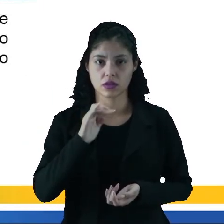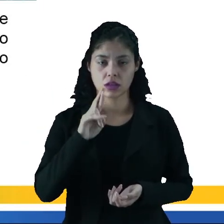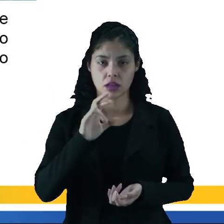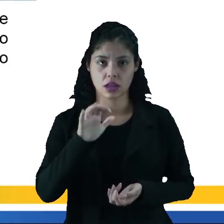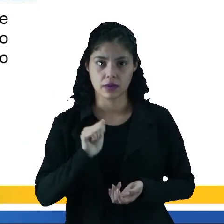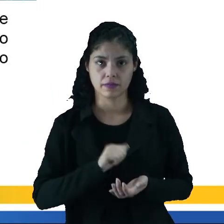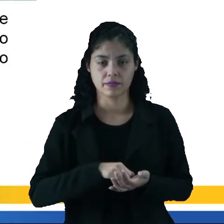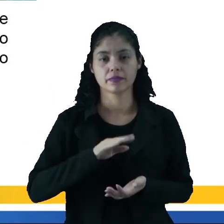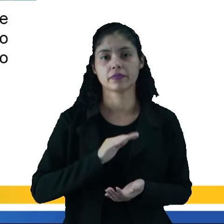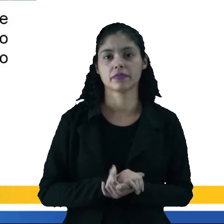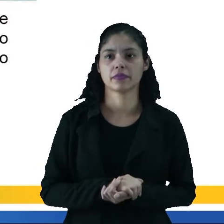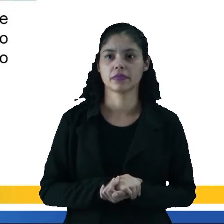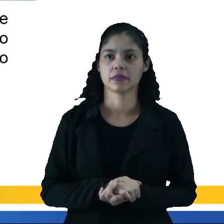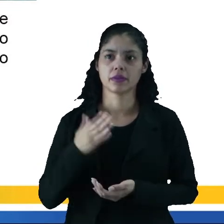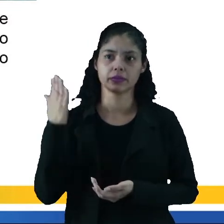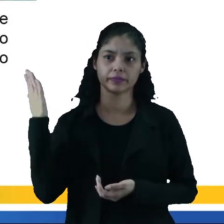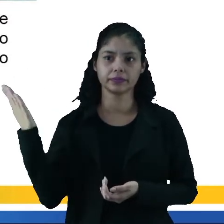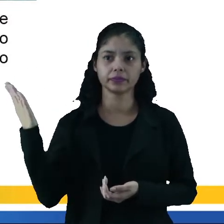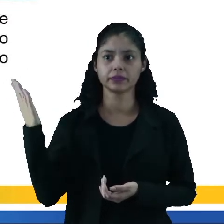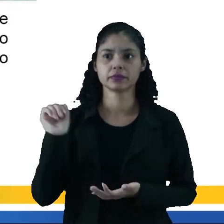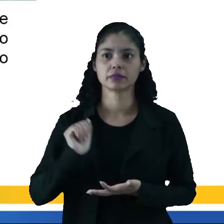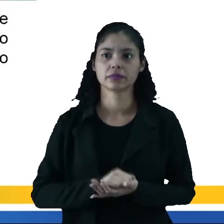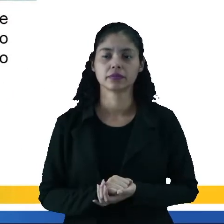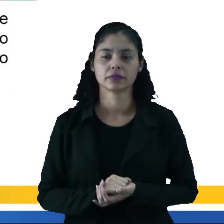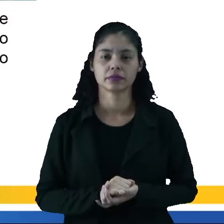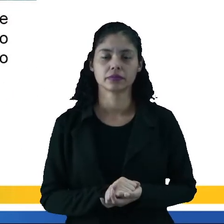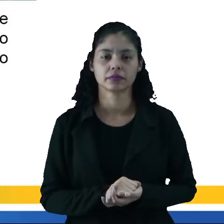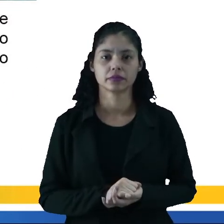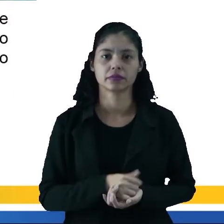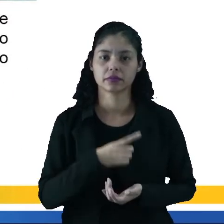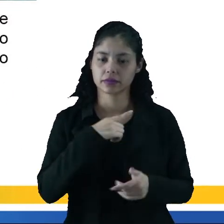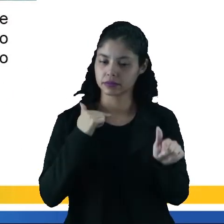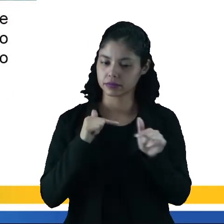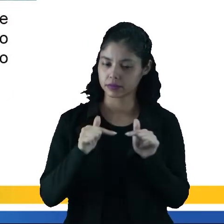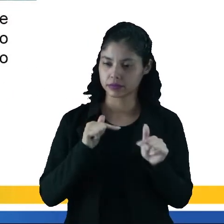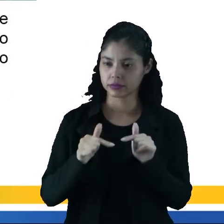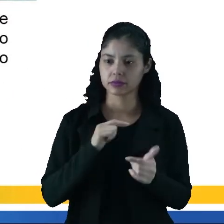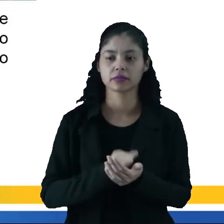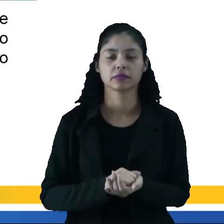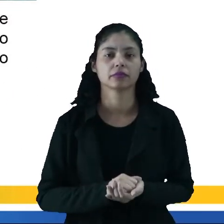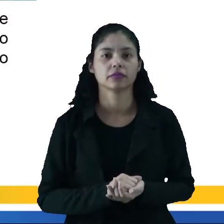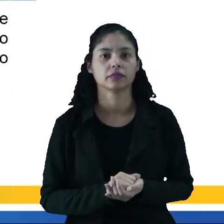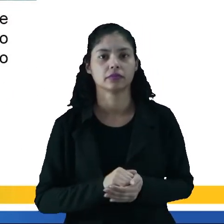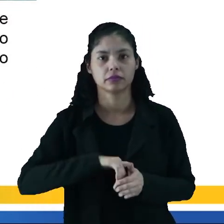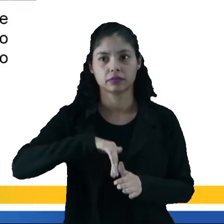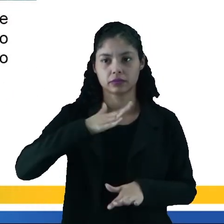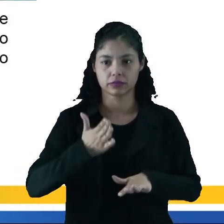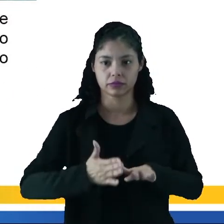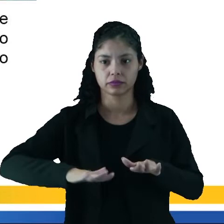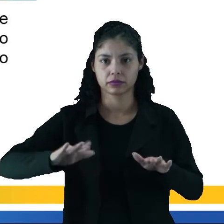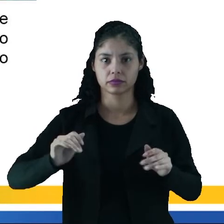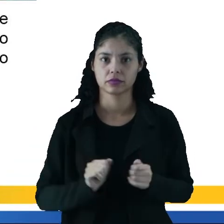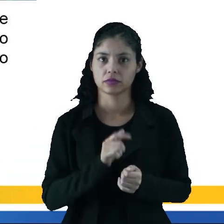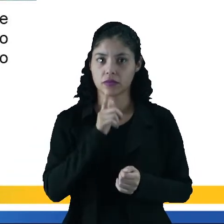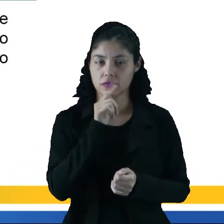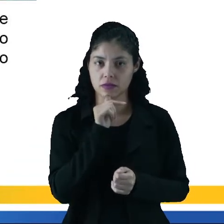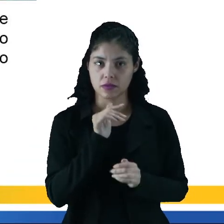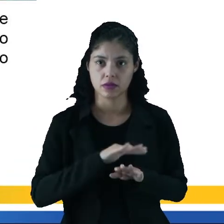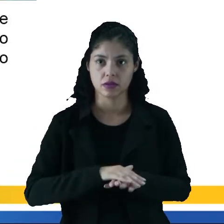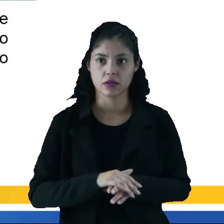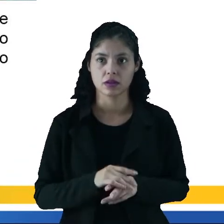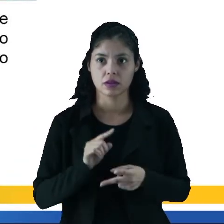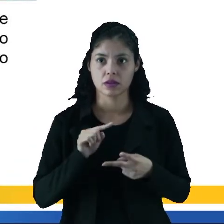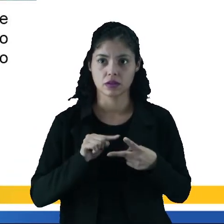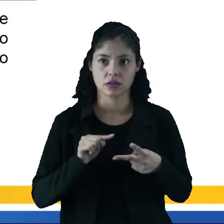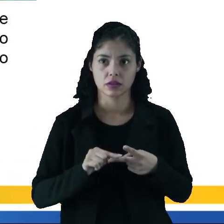Essa daí é a que trabalha com a onda do mar. Então, você vê que são dois